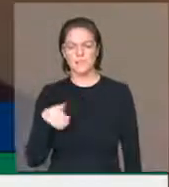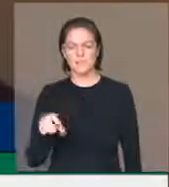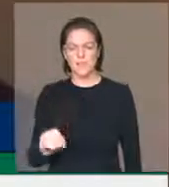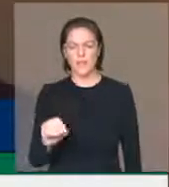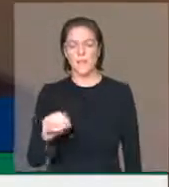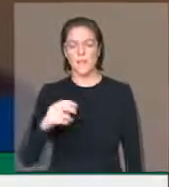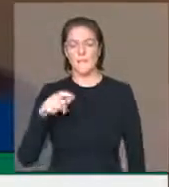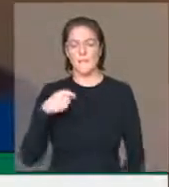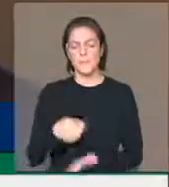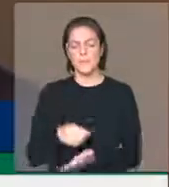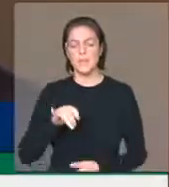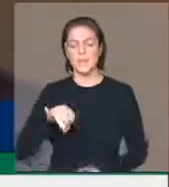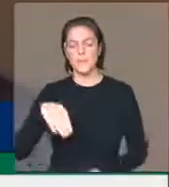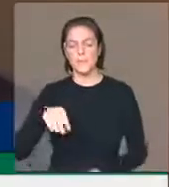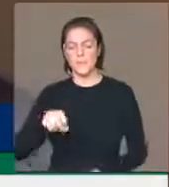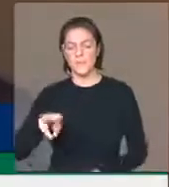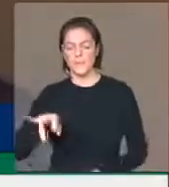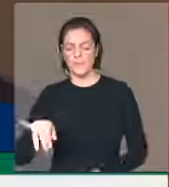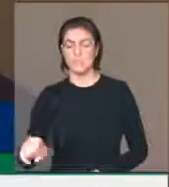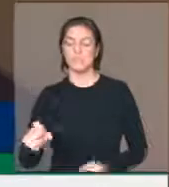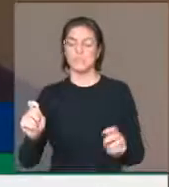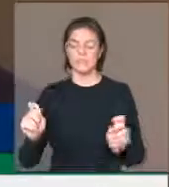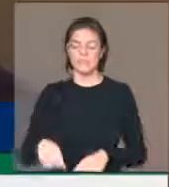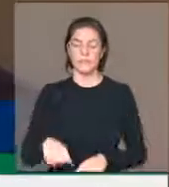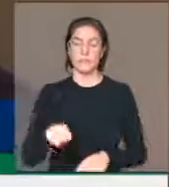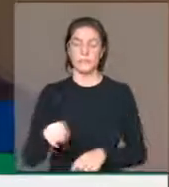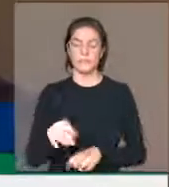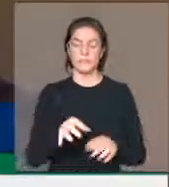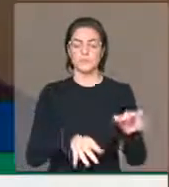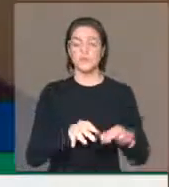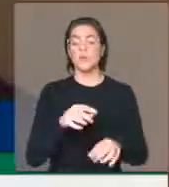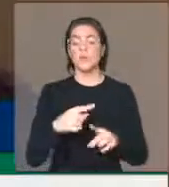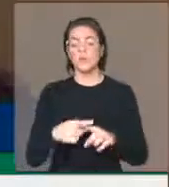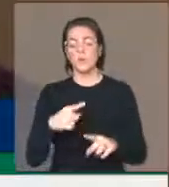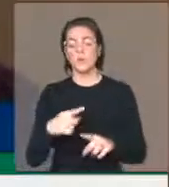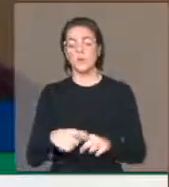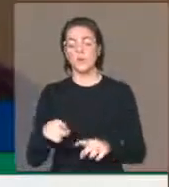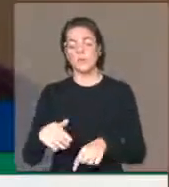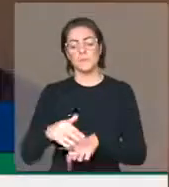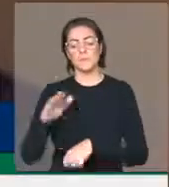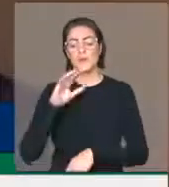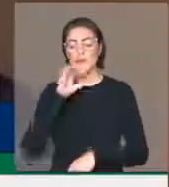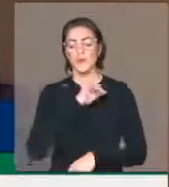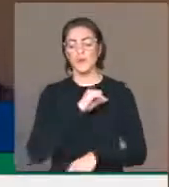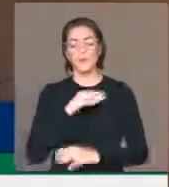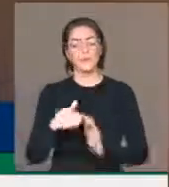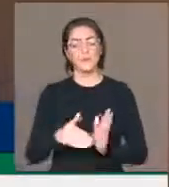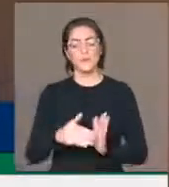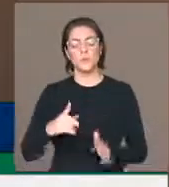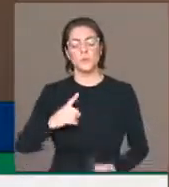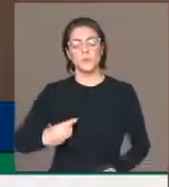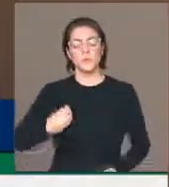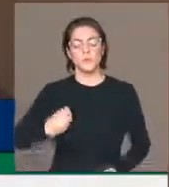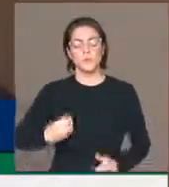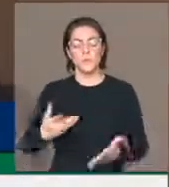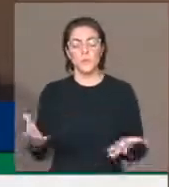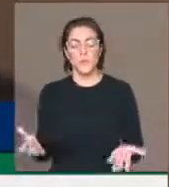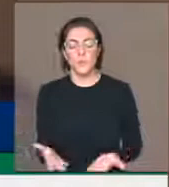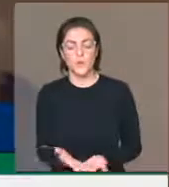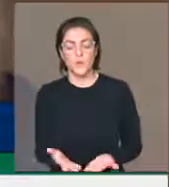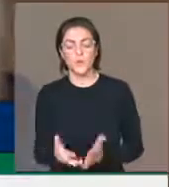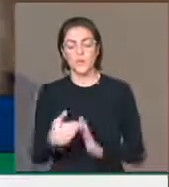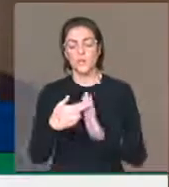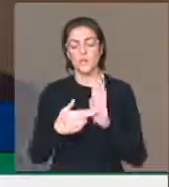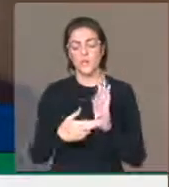Presidente. Isso um instrumento jurídico, essa dar ação em imóveis, que vai agilizar também tudo que já tem hoje, que está